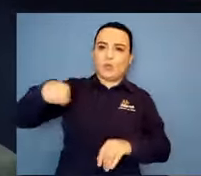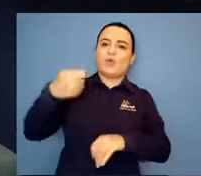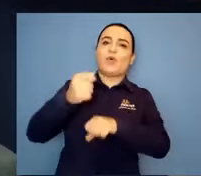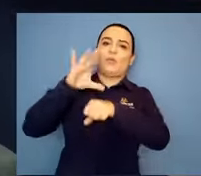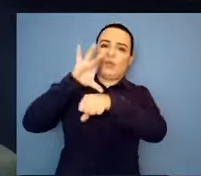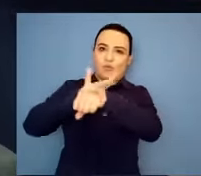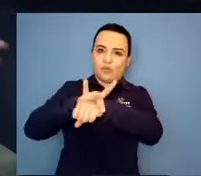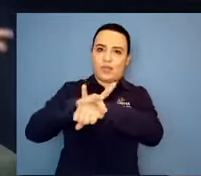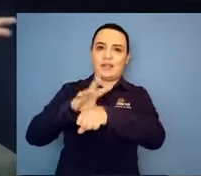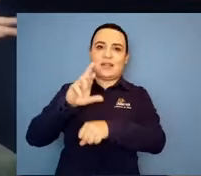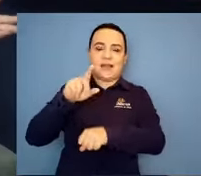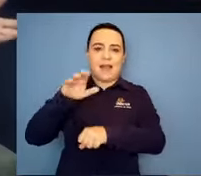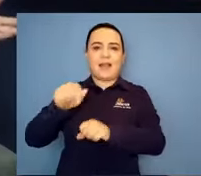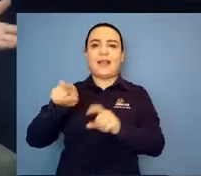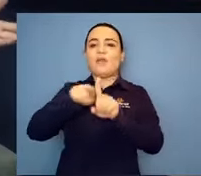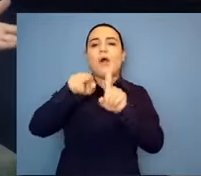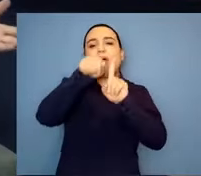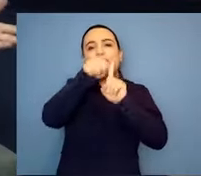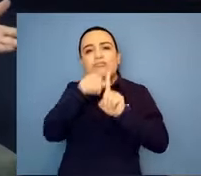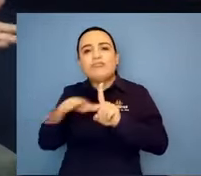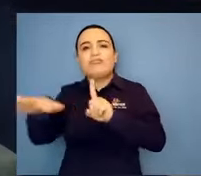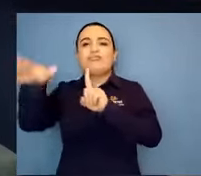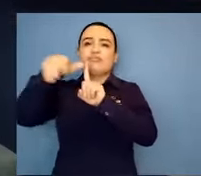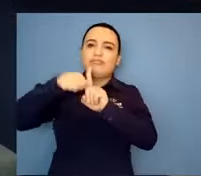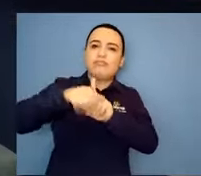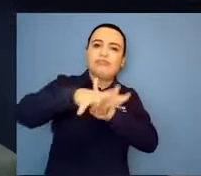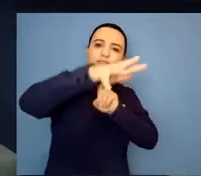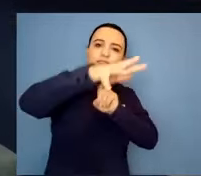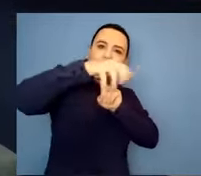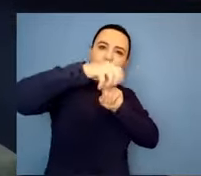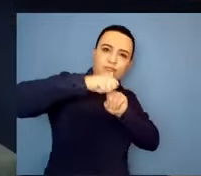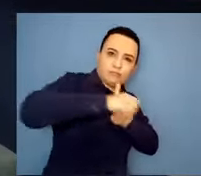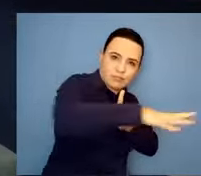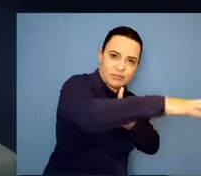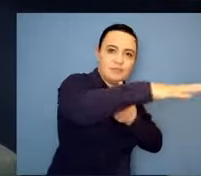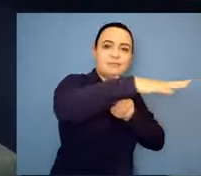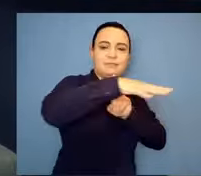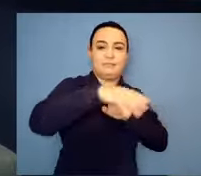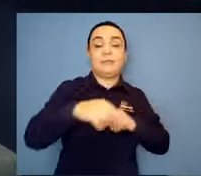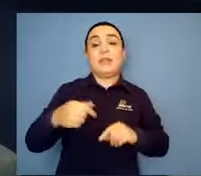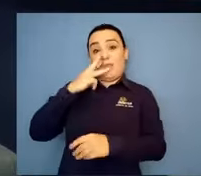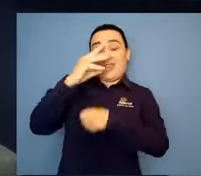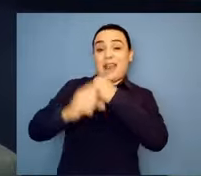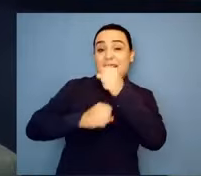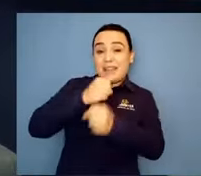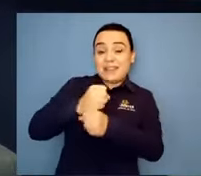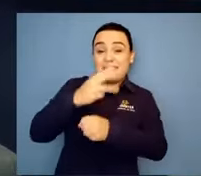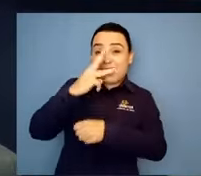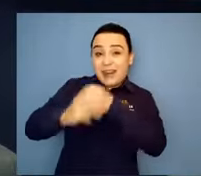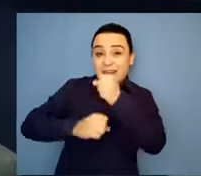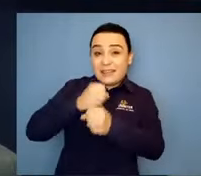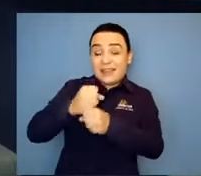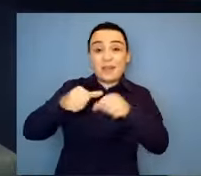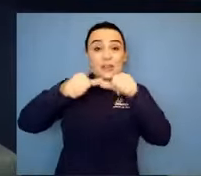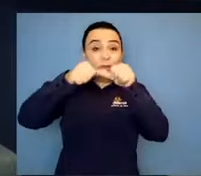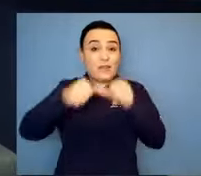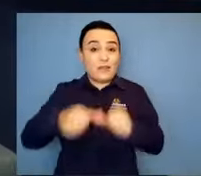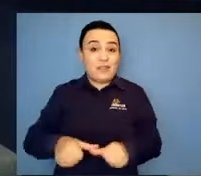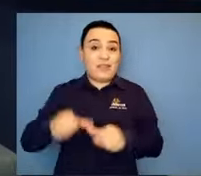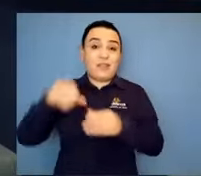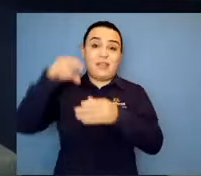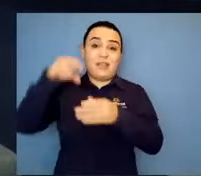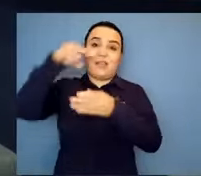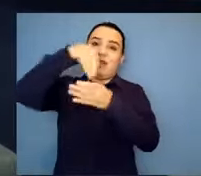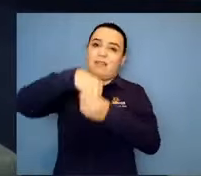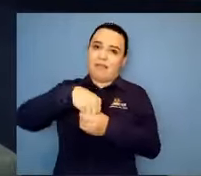hospital, eu fiquei três anos dentro do hospital. Sim. Então, gente colocava a dor no bolso e ia no quarto ao lado